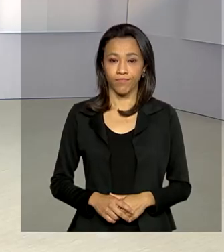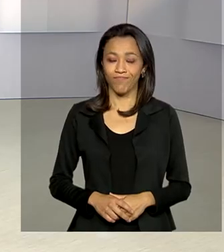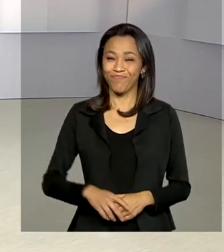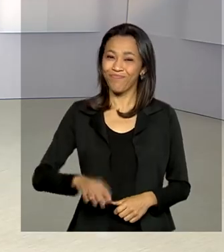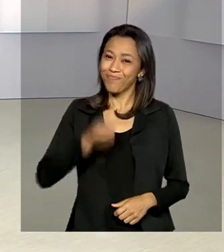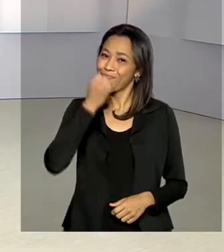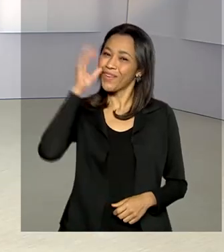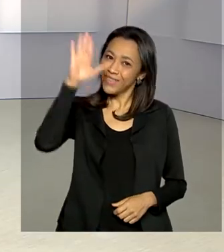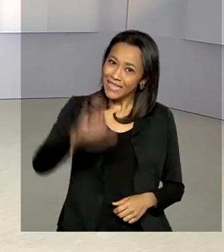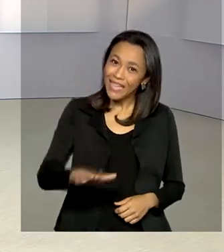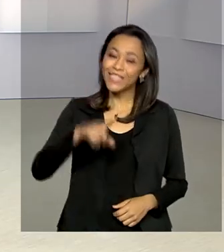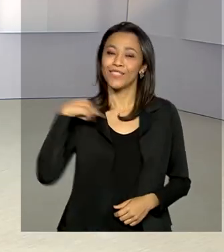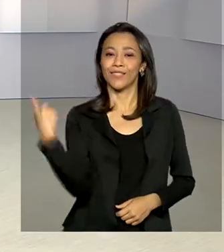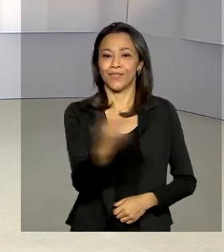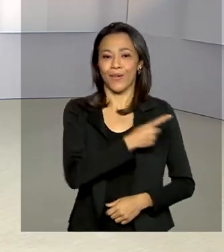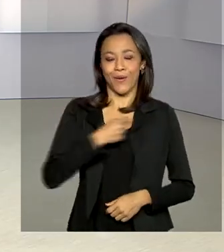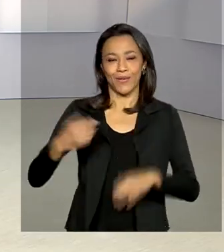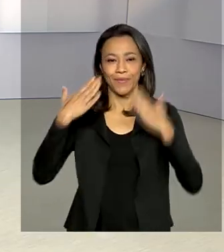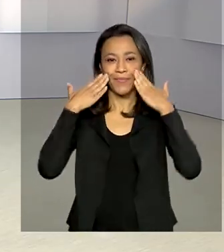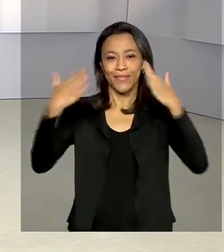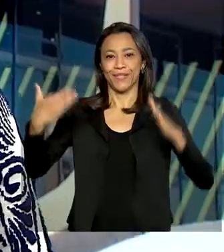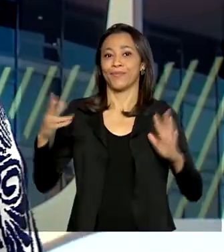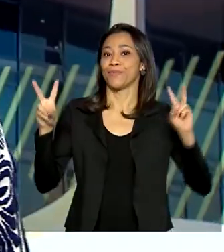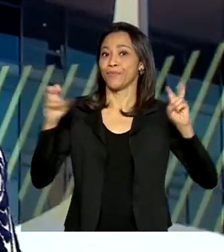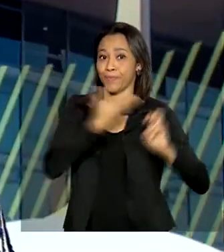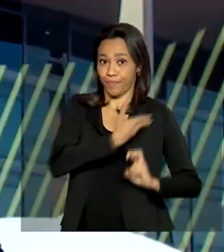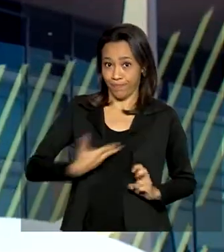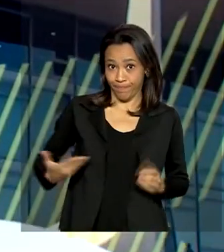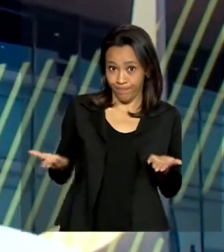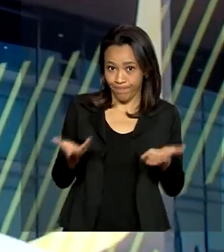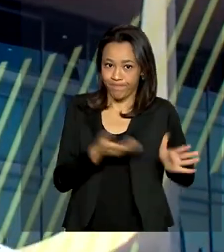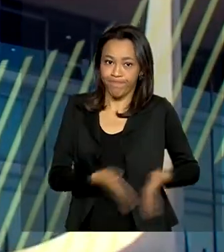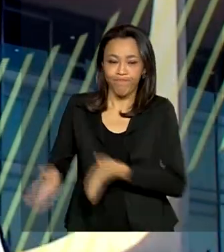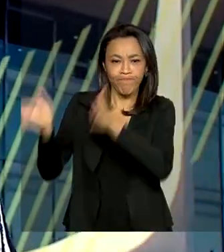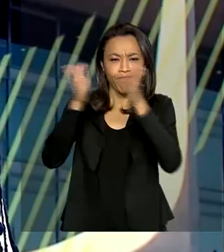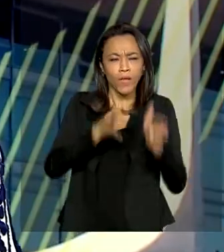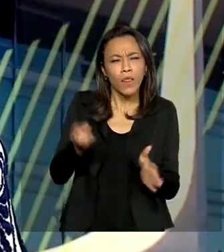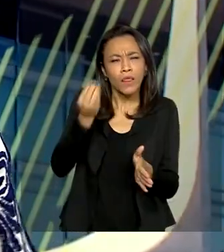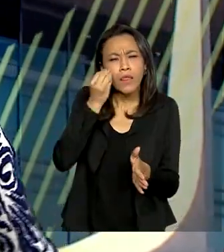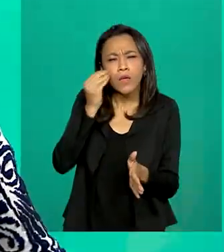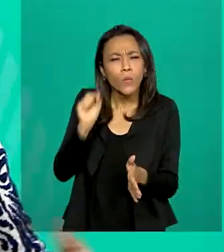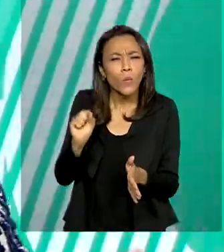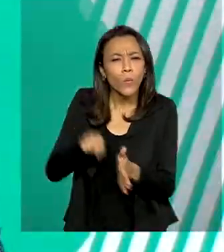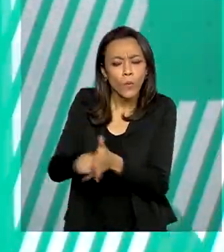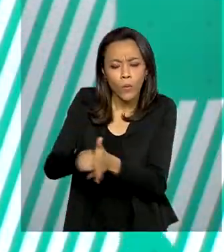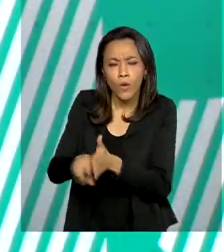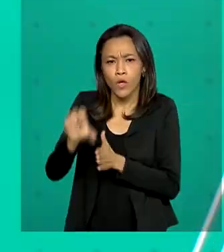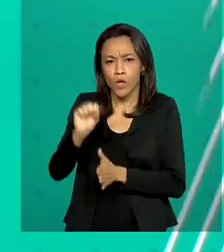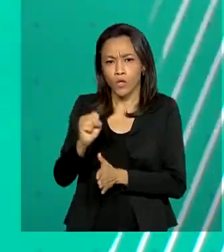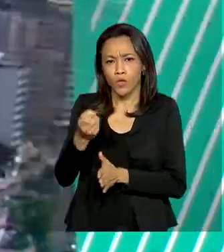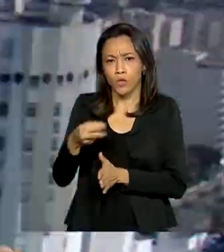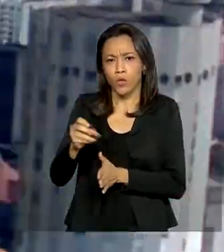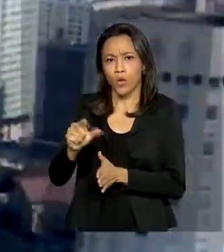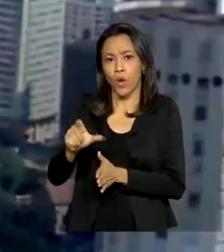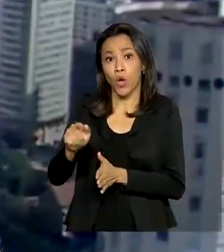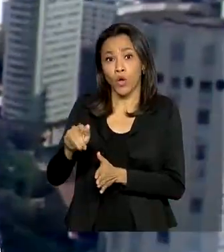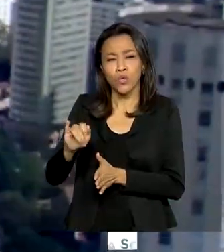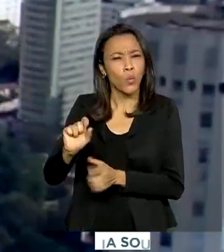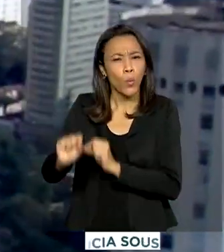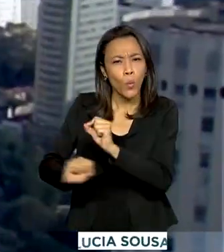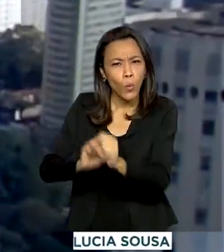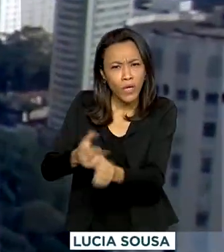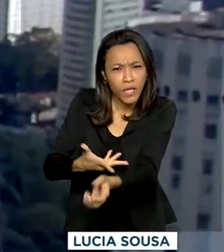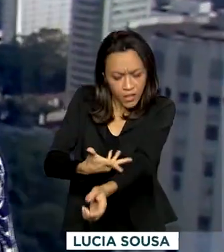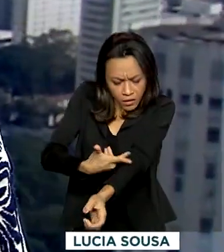Boa tarde, o governo agora já está de volta. O teste sorológico para a Covid-19, aquele que retira uma